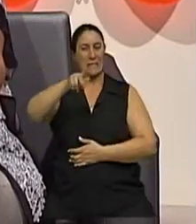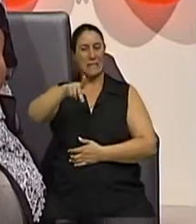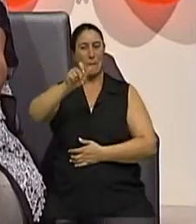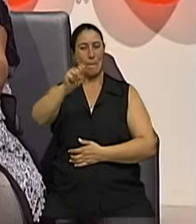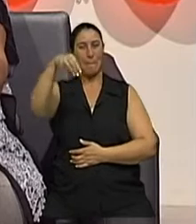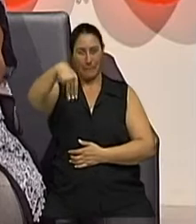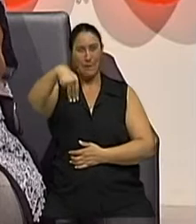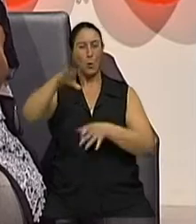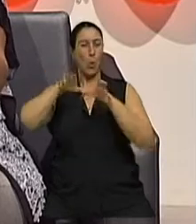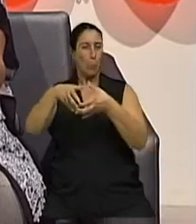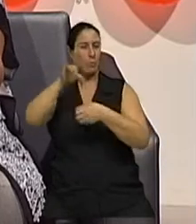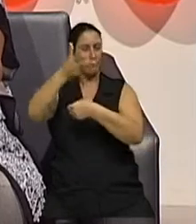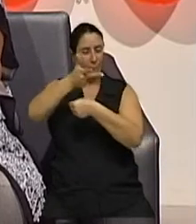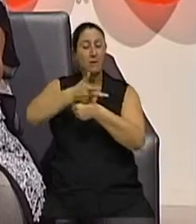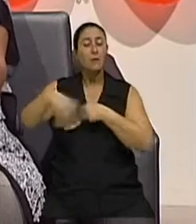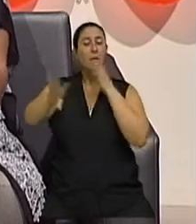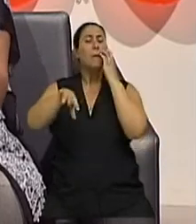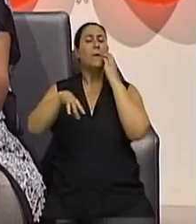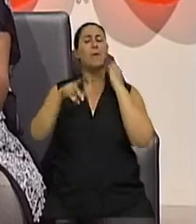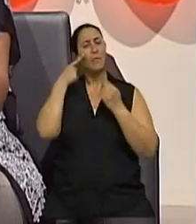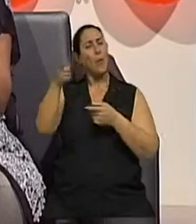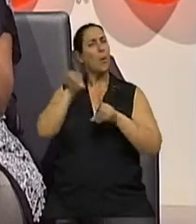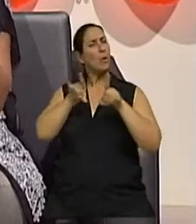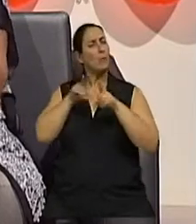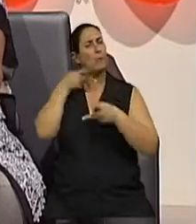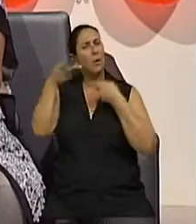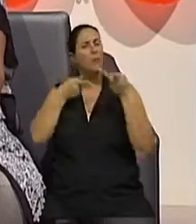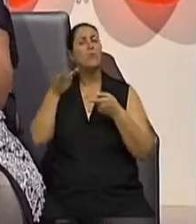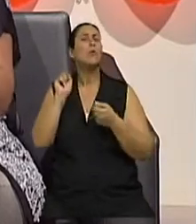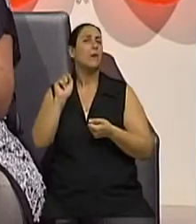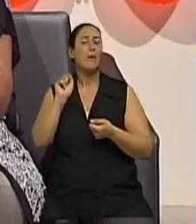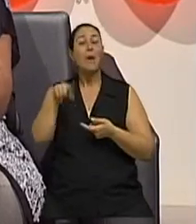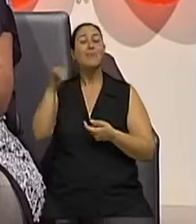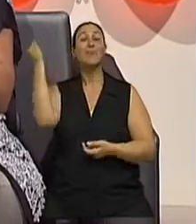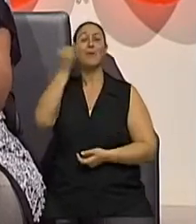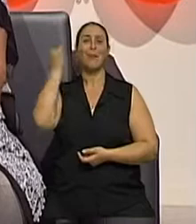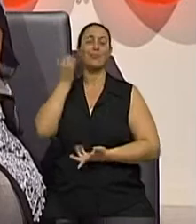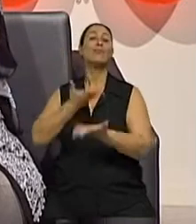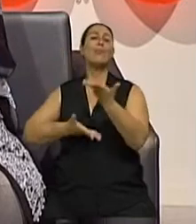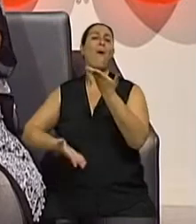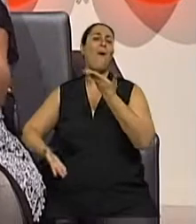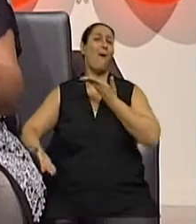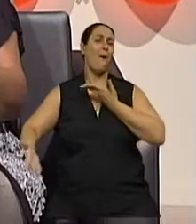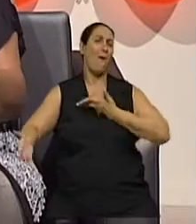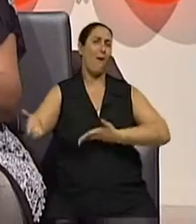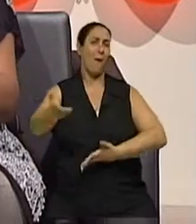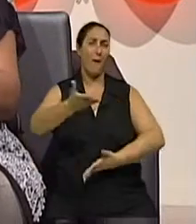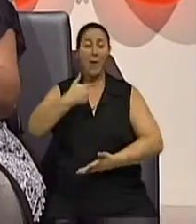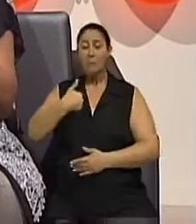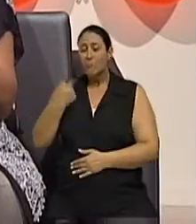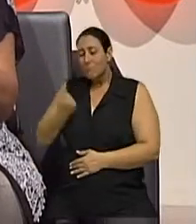na matéria aí, e a coordenadora falando, a gente vê como a troca de experiências, como esse trabalho de